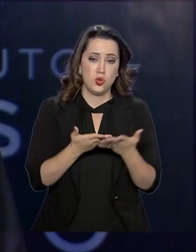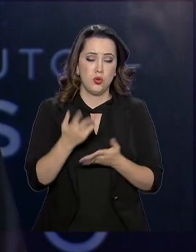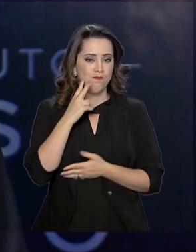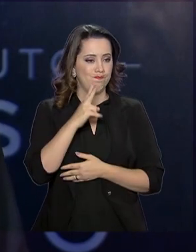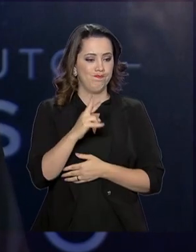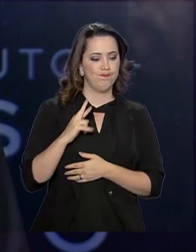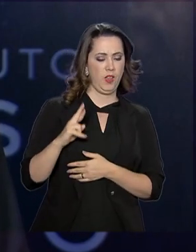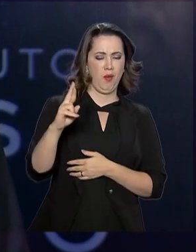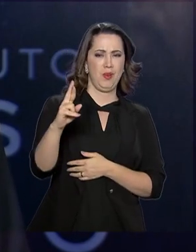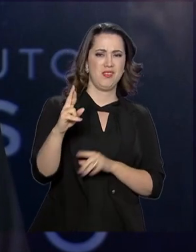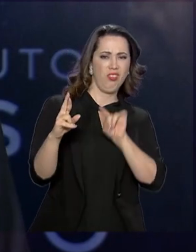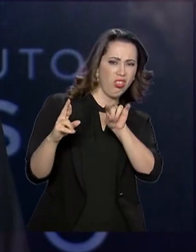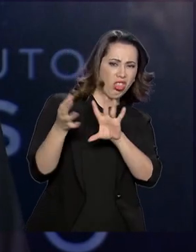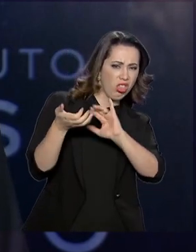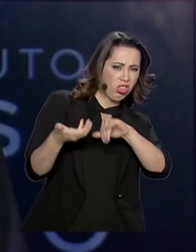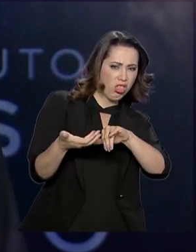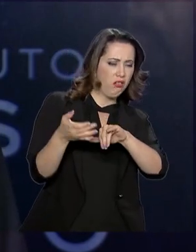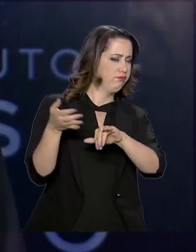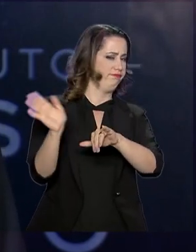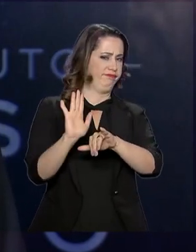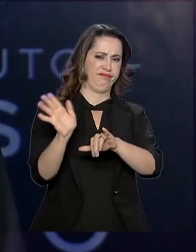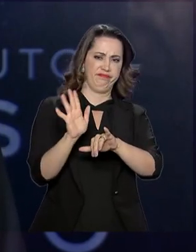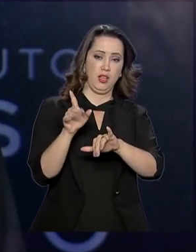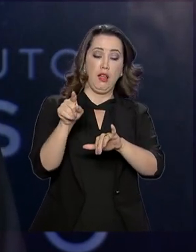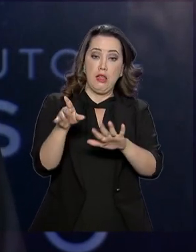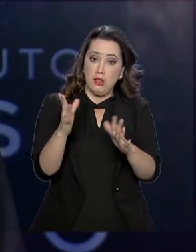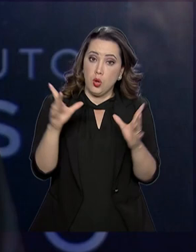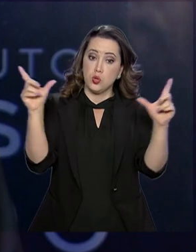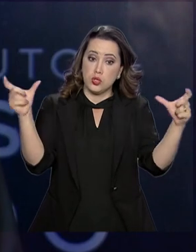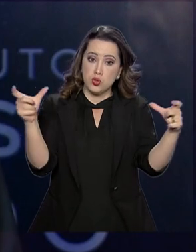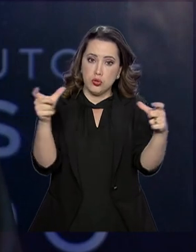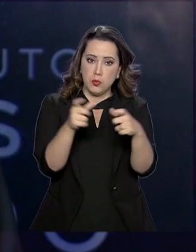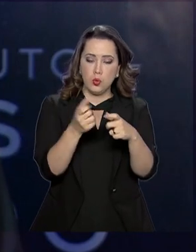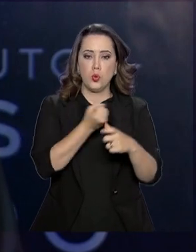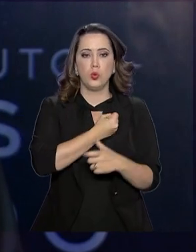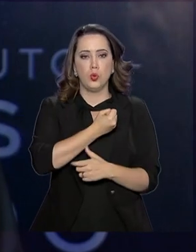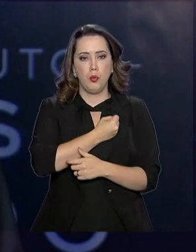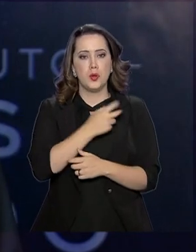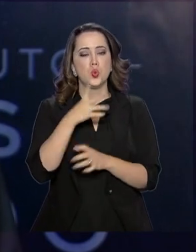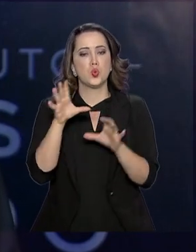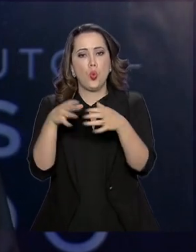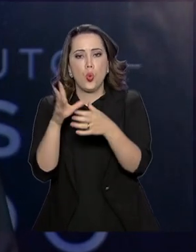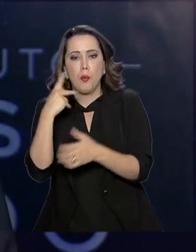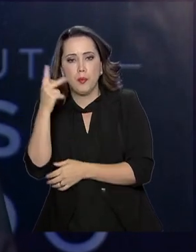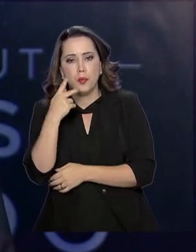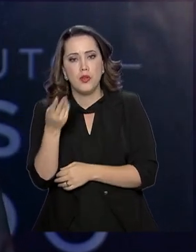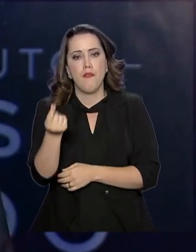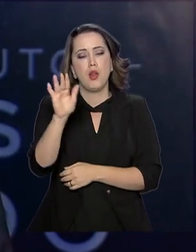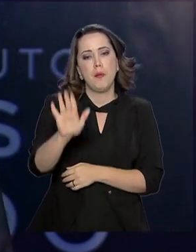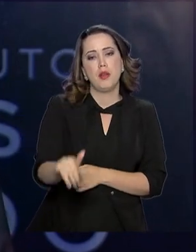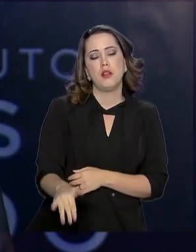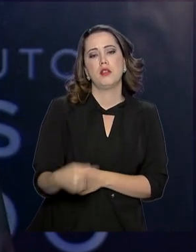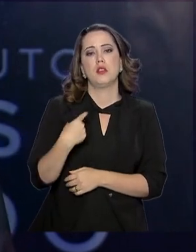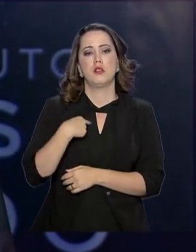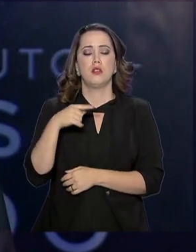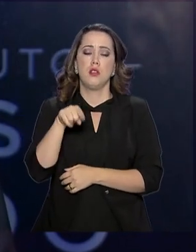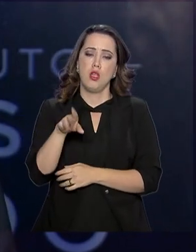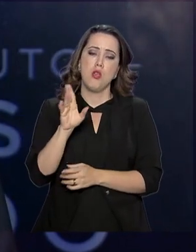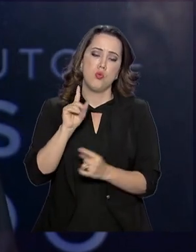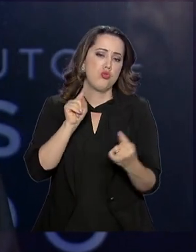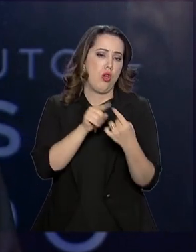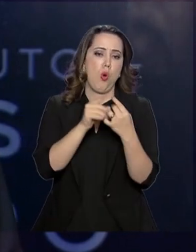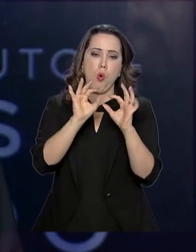não se vê representada. Então se nós diminuirmos o número de partidos, baratearmos o sistema, eu sou francamente